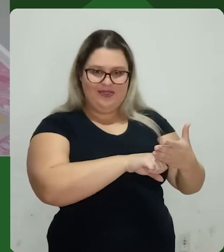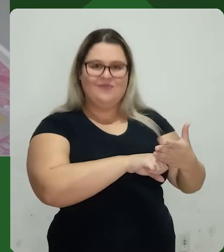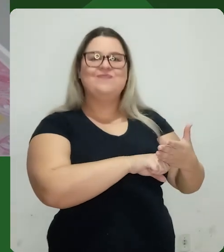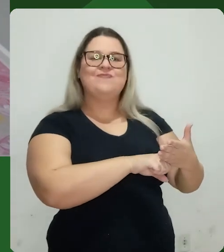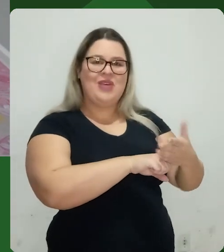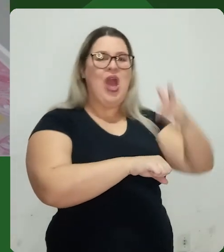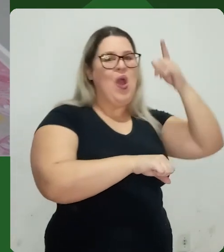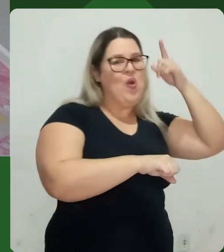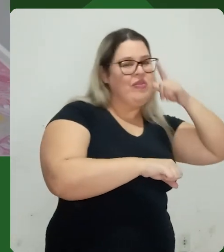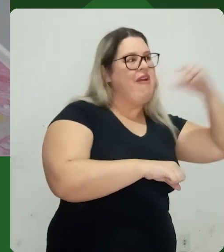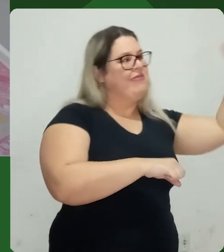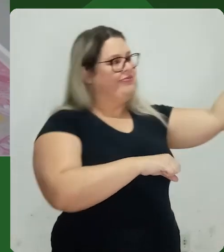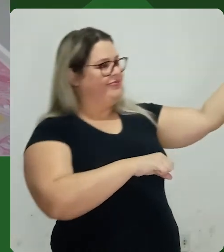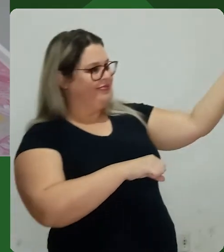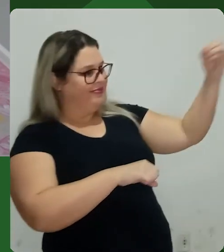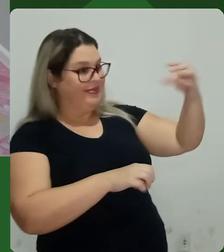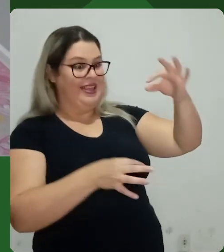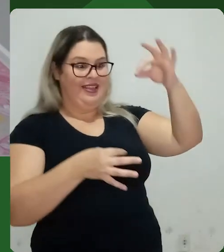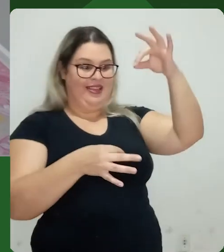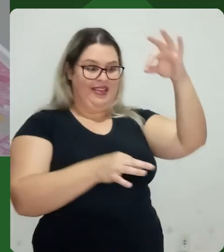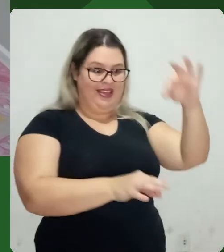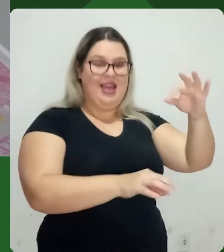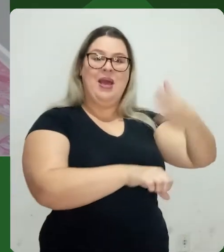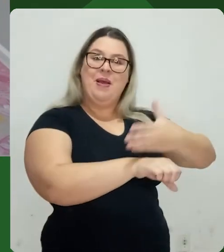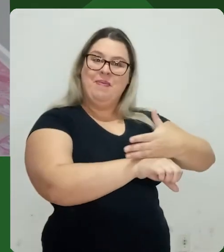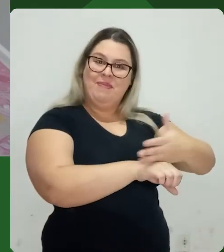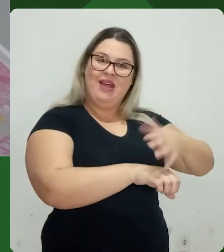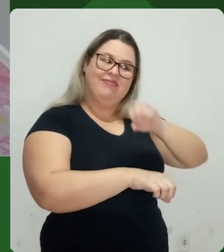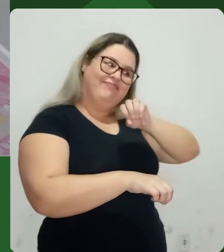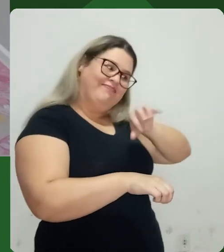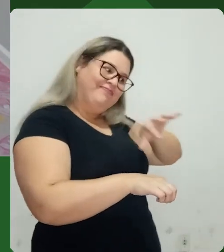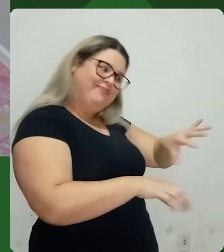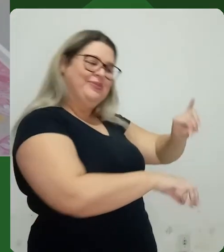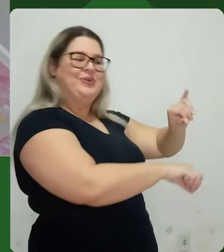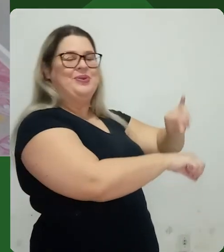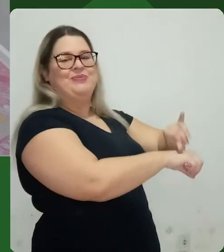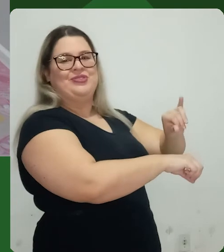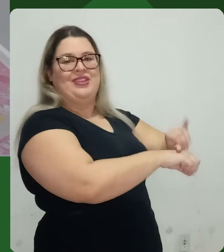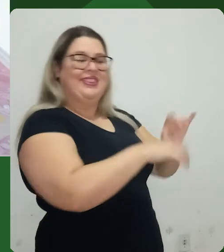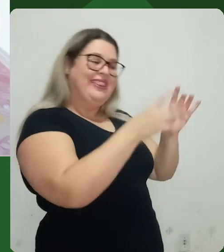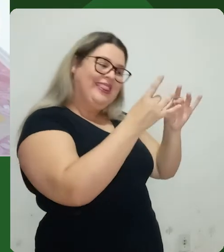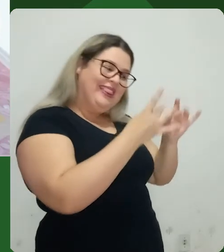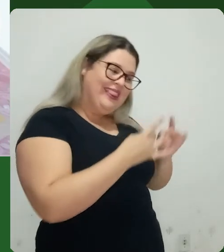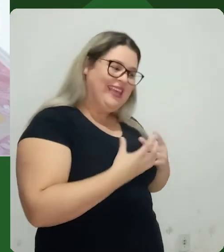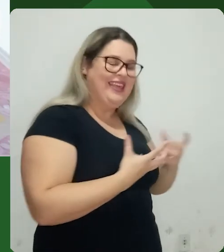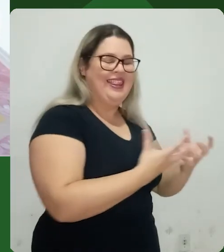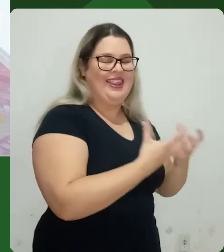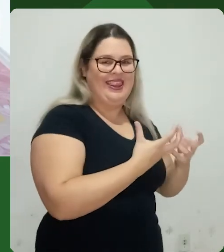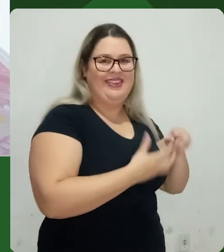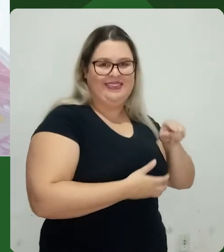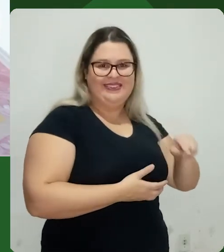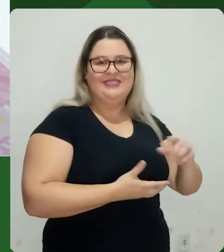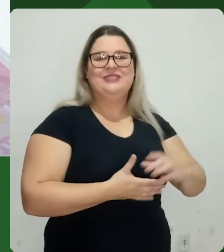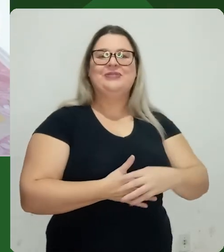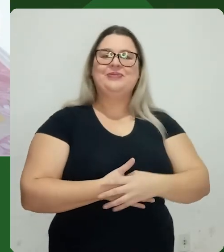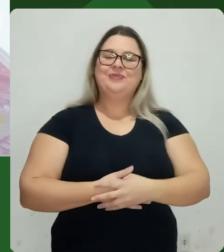contraste que eu consigo ver muito bem os furinhos. Por isso que eu acabo usando o rebatedor branco ao invés desse preto. Eu não quero tirar a luz